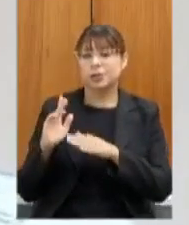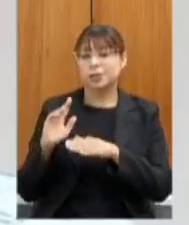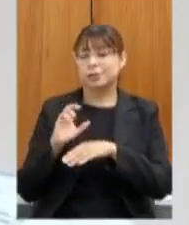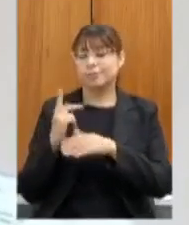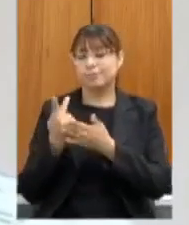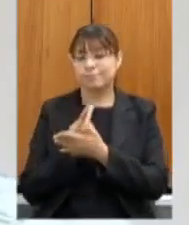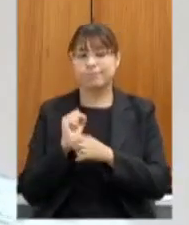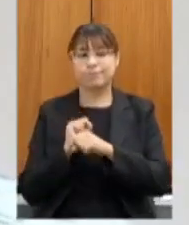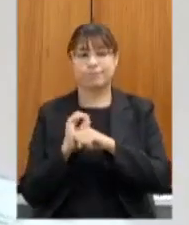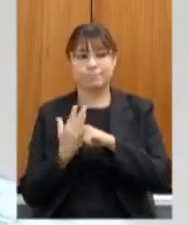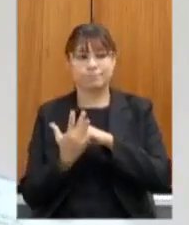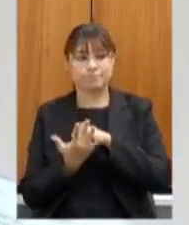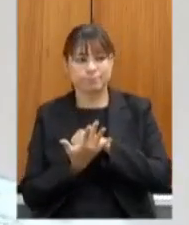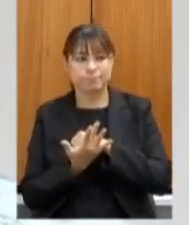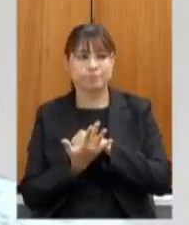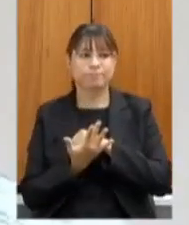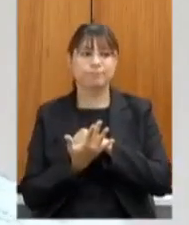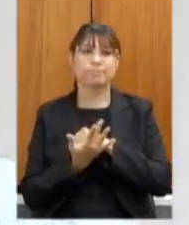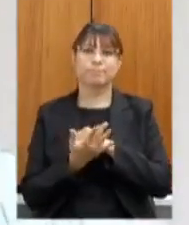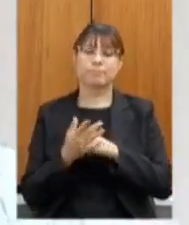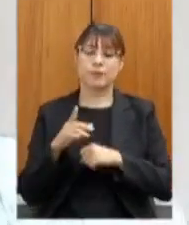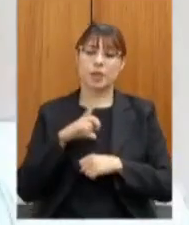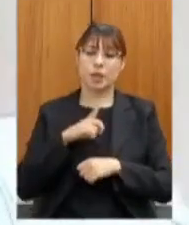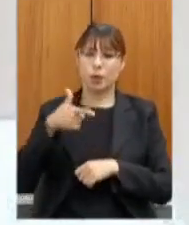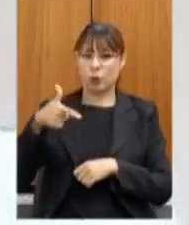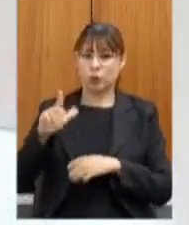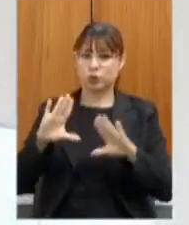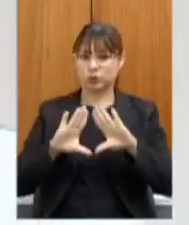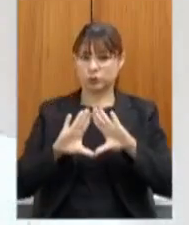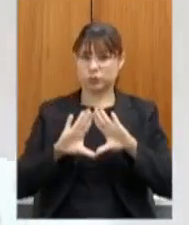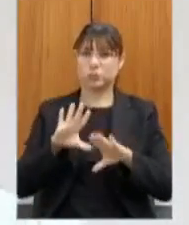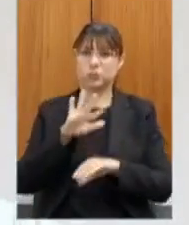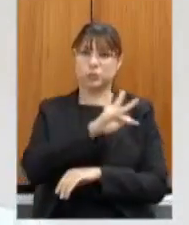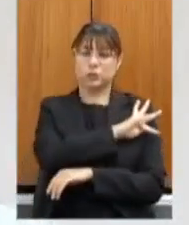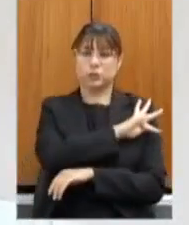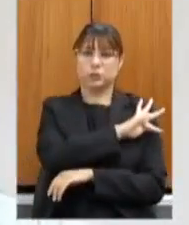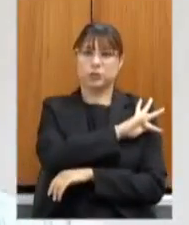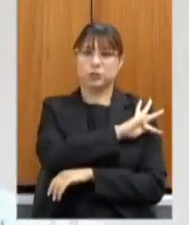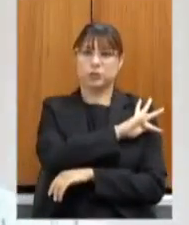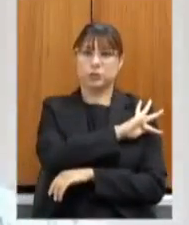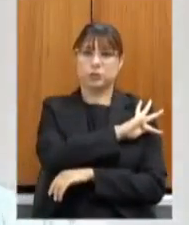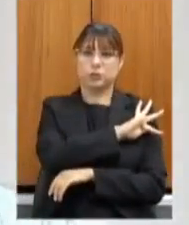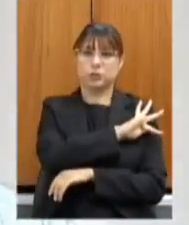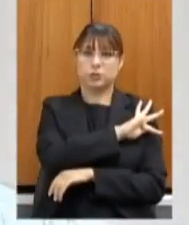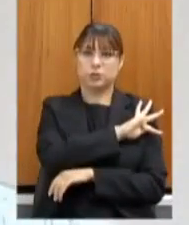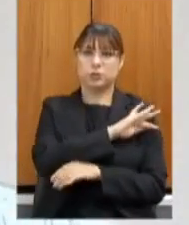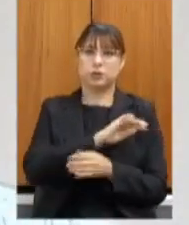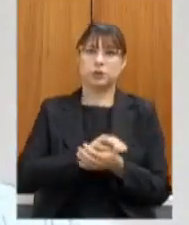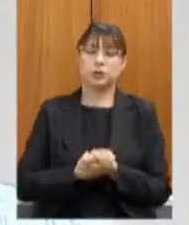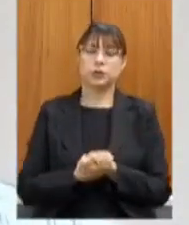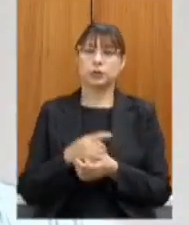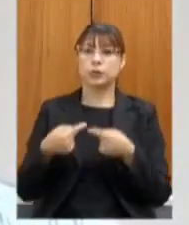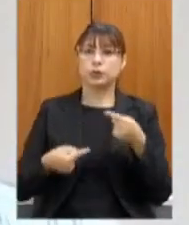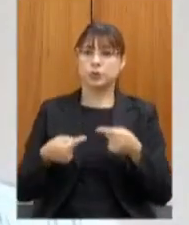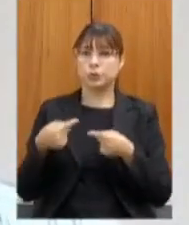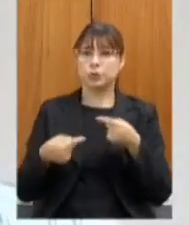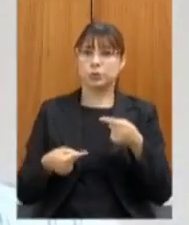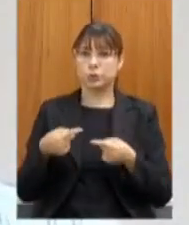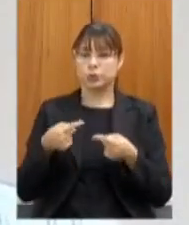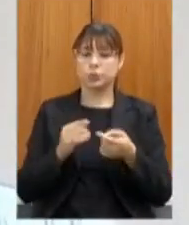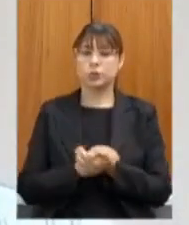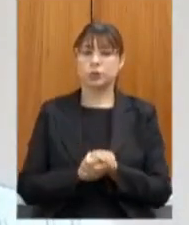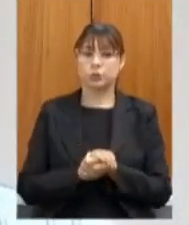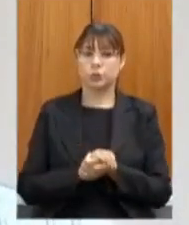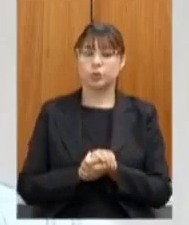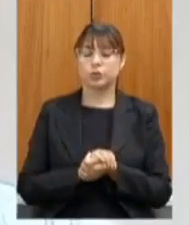nós tivemos uma outra Assembleia Fiscaliza que discutimos essa questão da interação com os